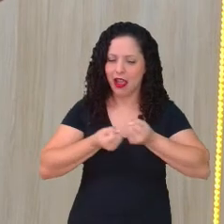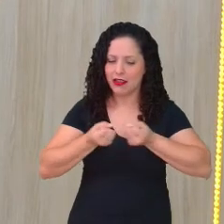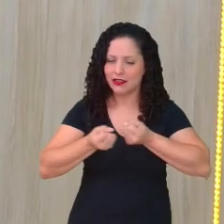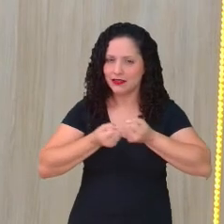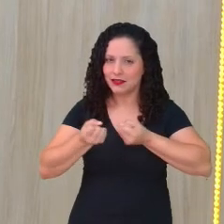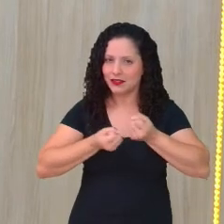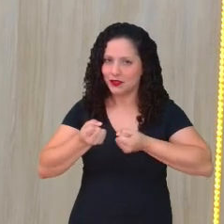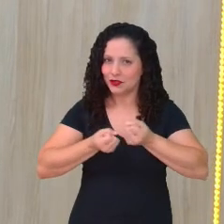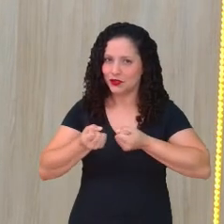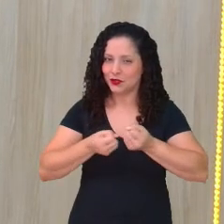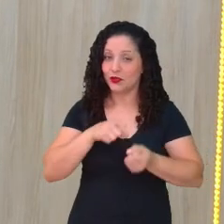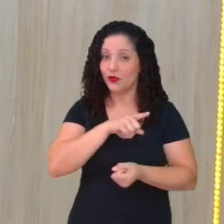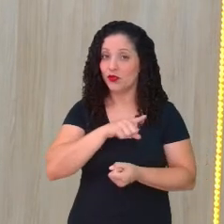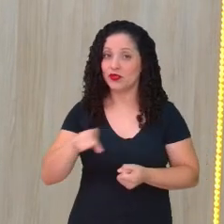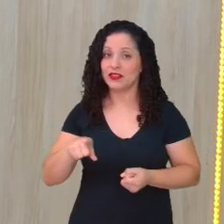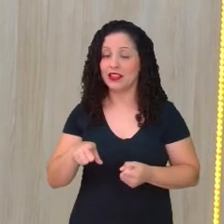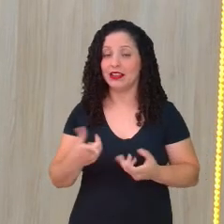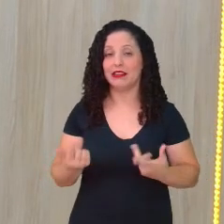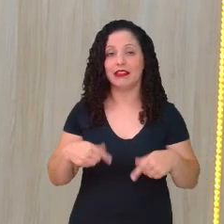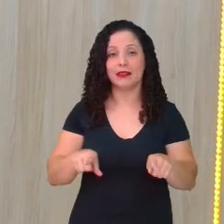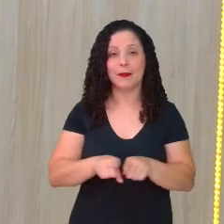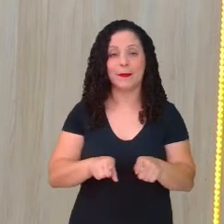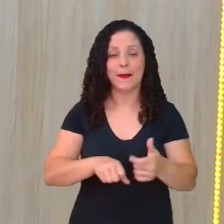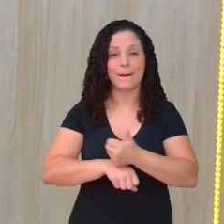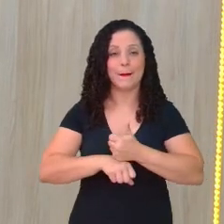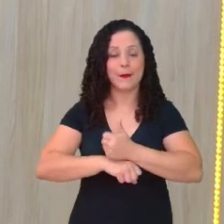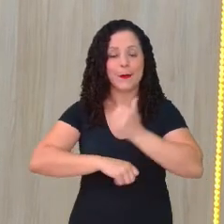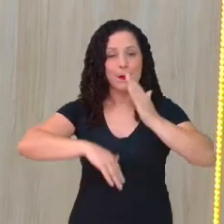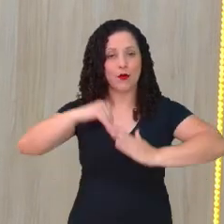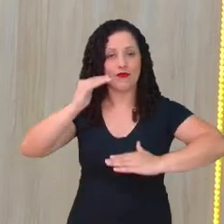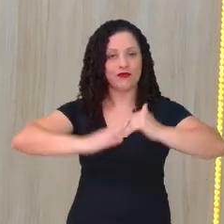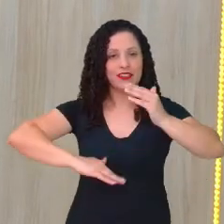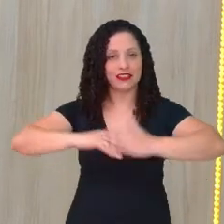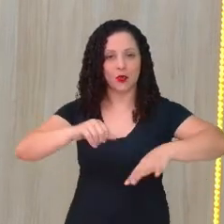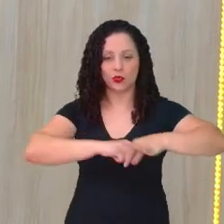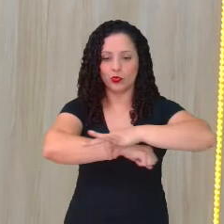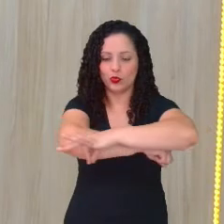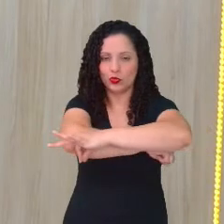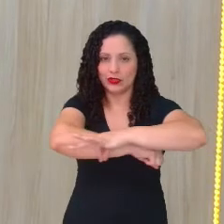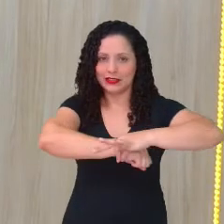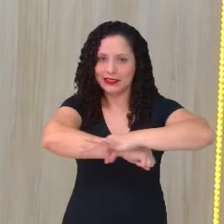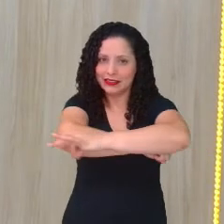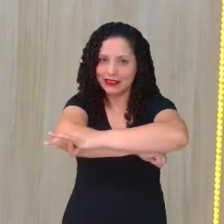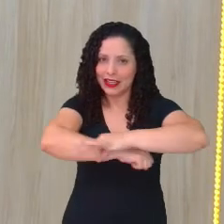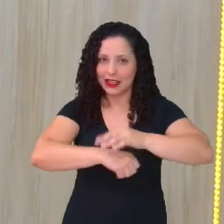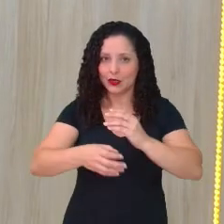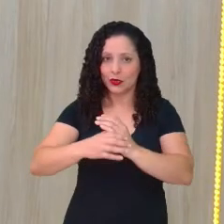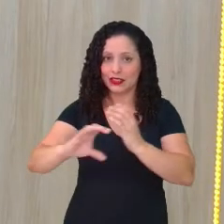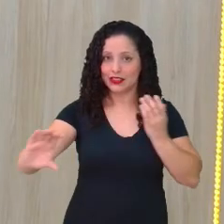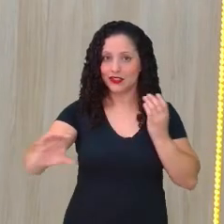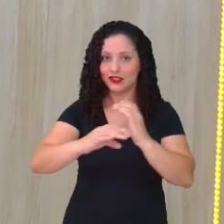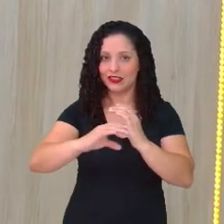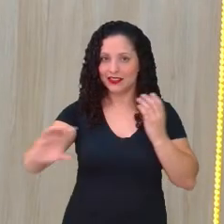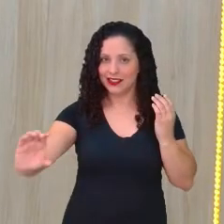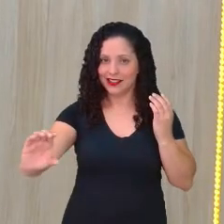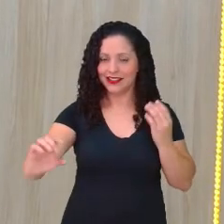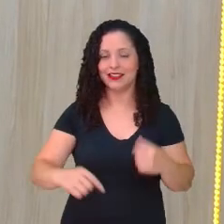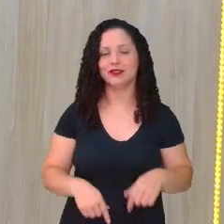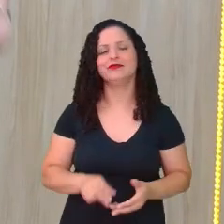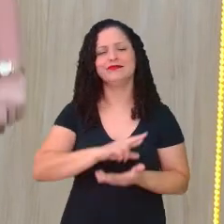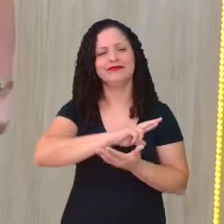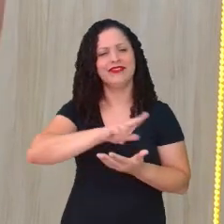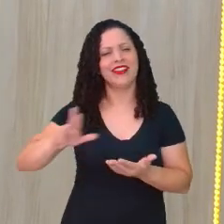é? Quem sabe você não é engenheiro aí, não é? Você gosta, é um arquiteto. Então, pensem nisso, tá?